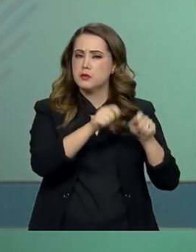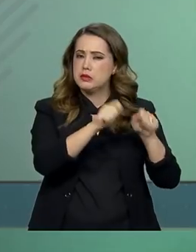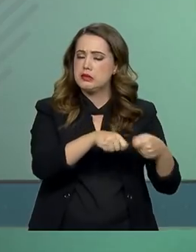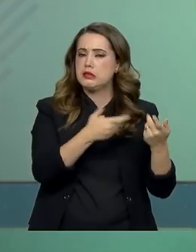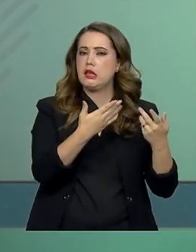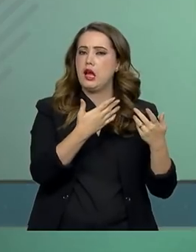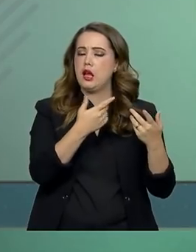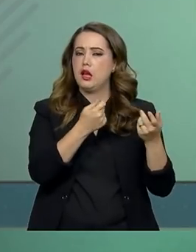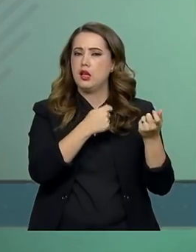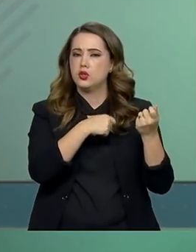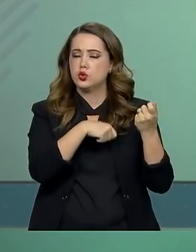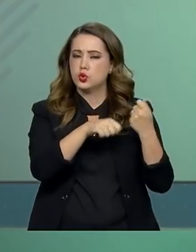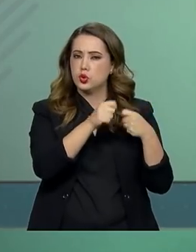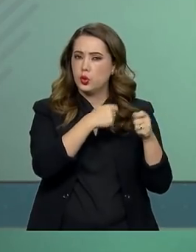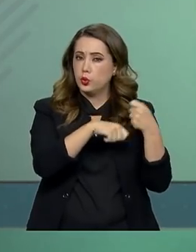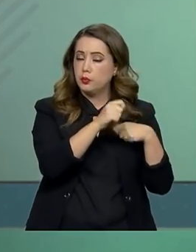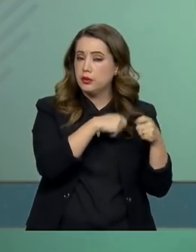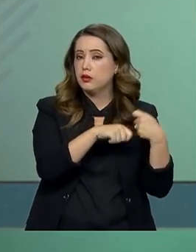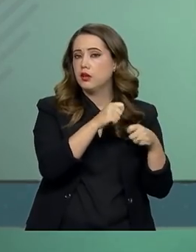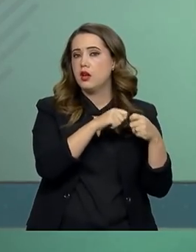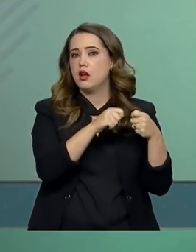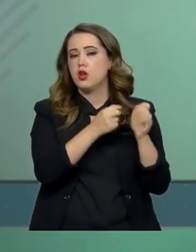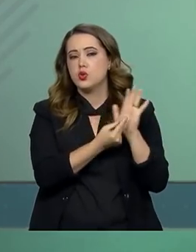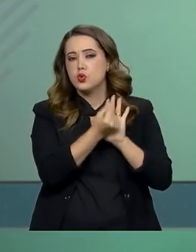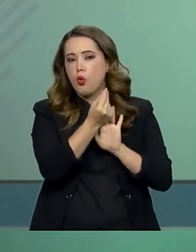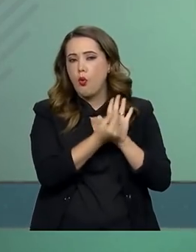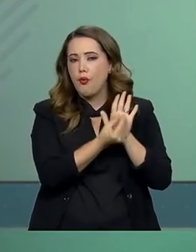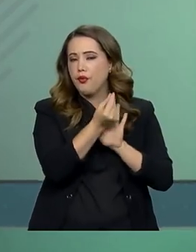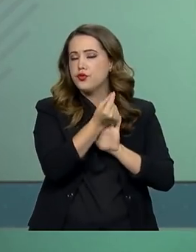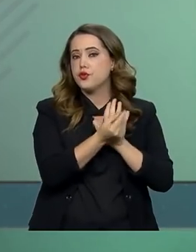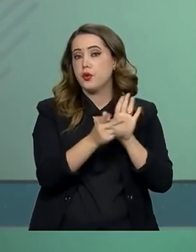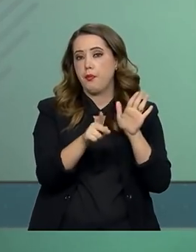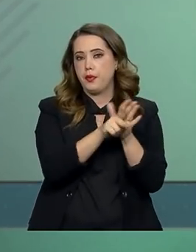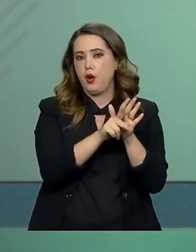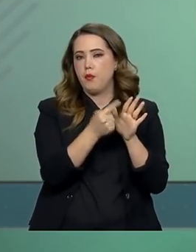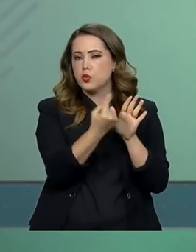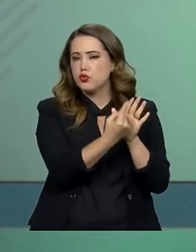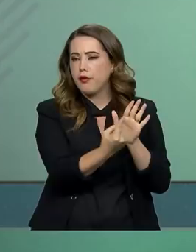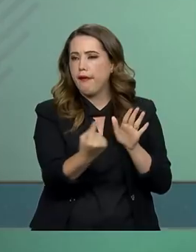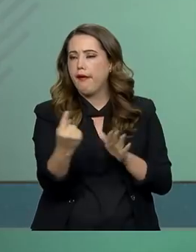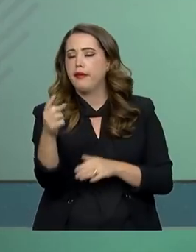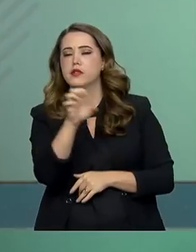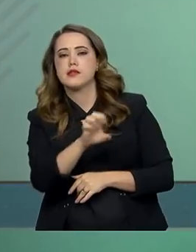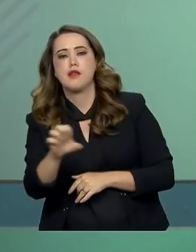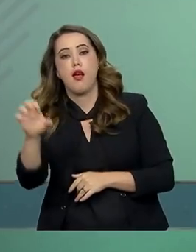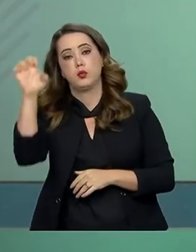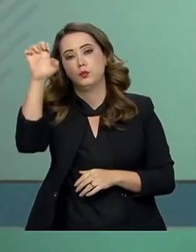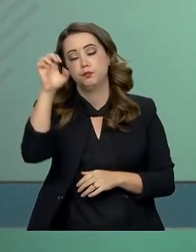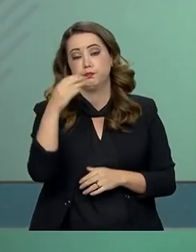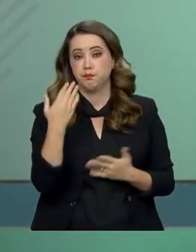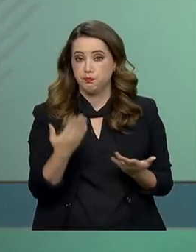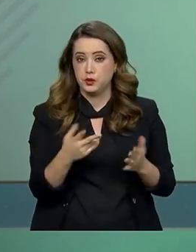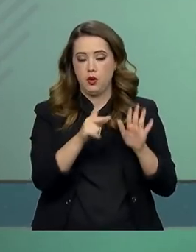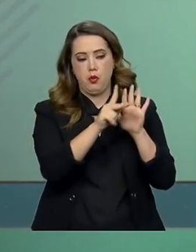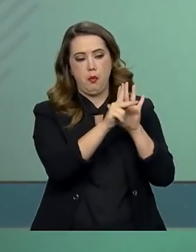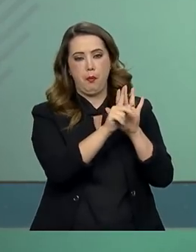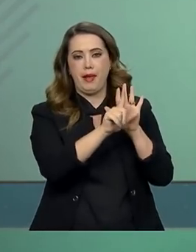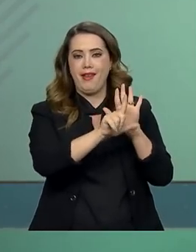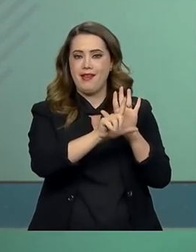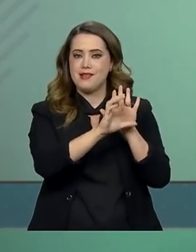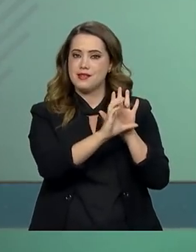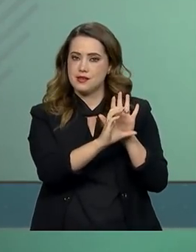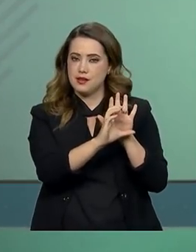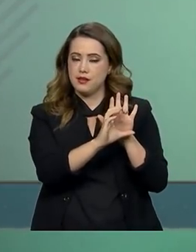equilibrar as contas públicas estaduais. Nesse contexto, o PLC propõe